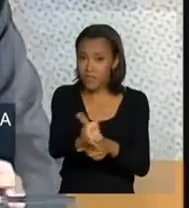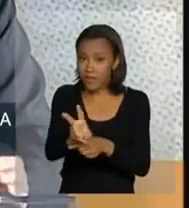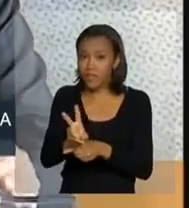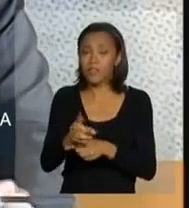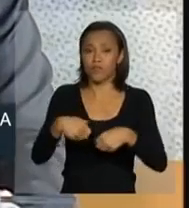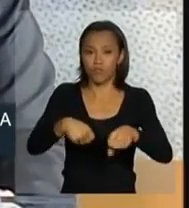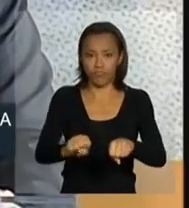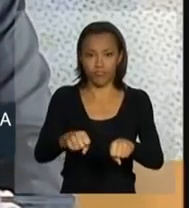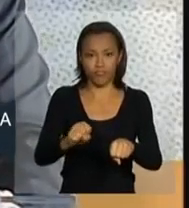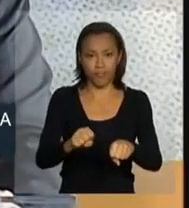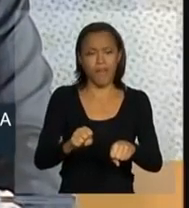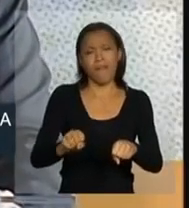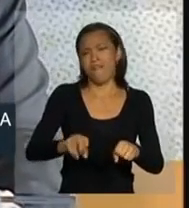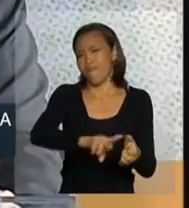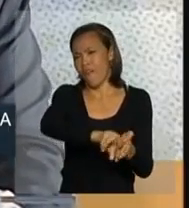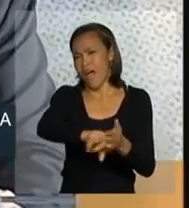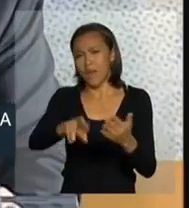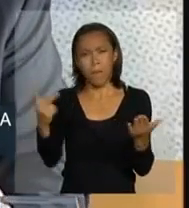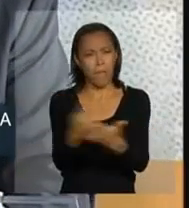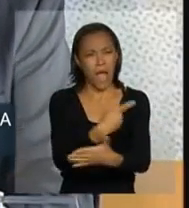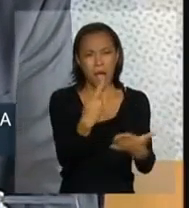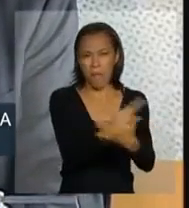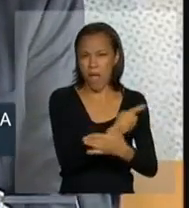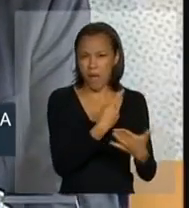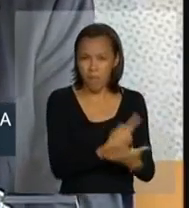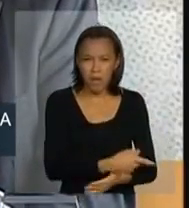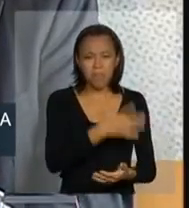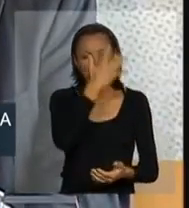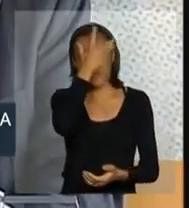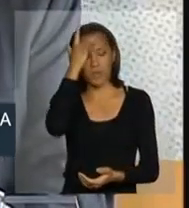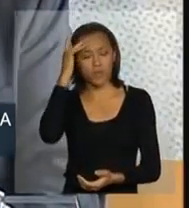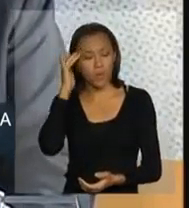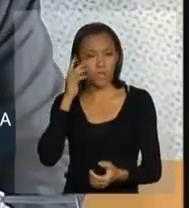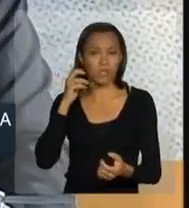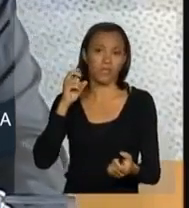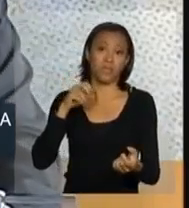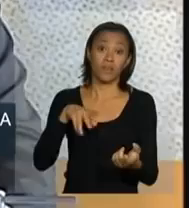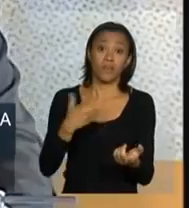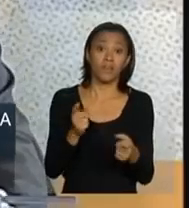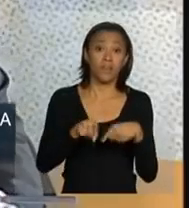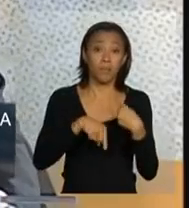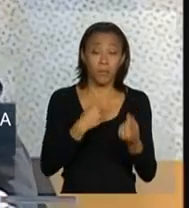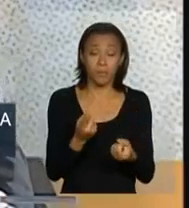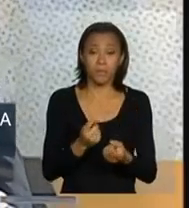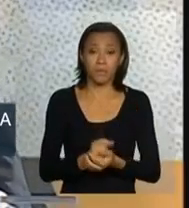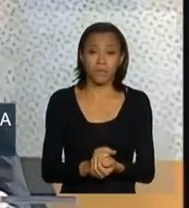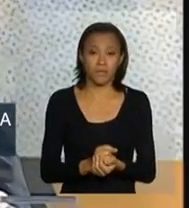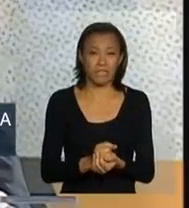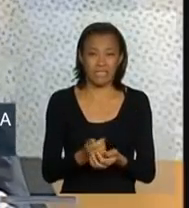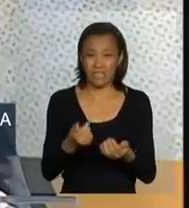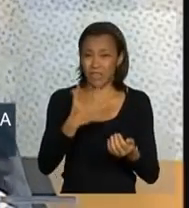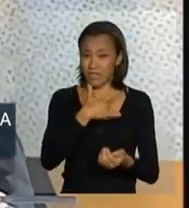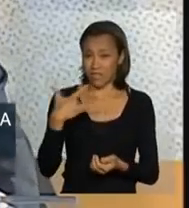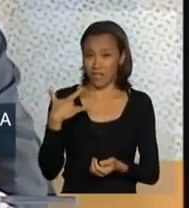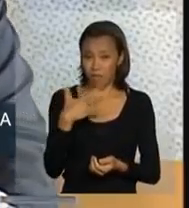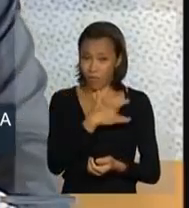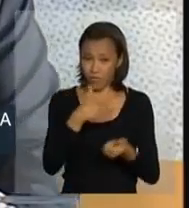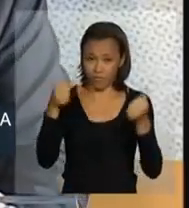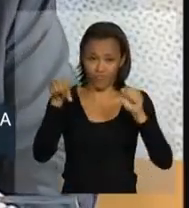acidentes que vitimam pessoas, que deixam pessoas em condição de saúde deplorável,